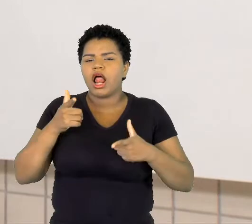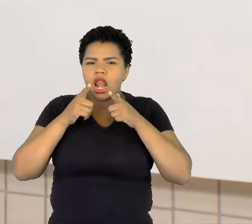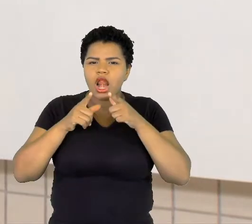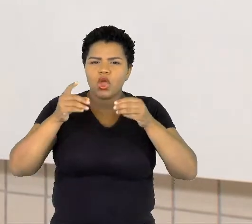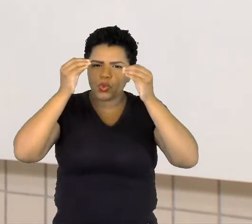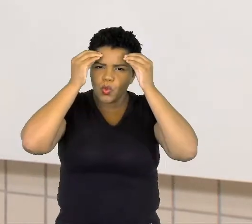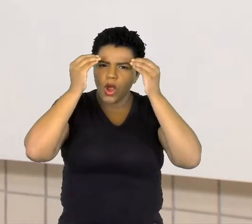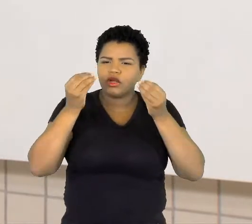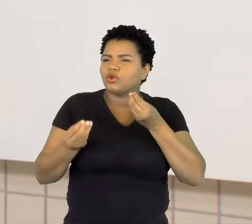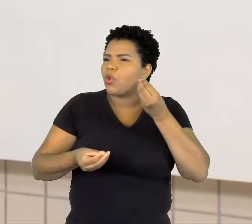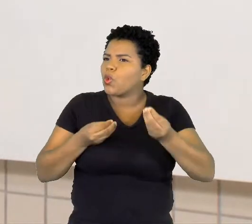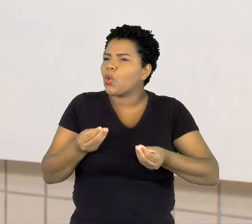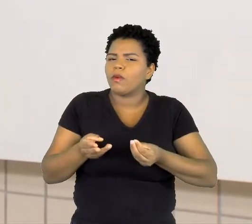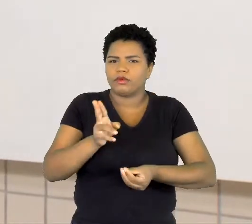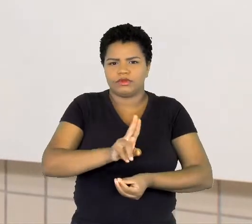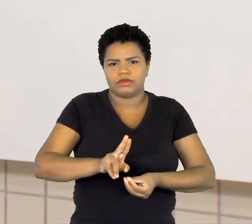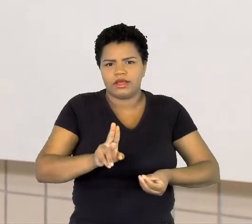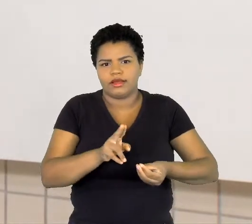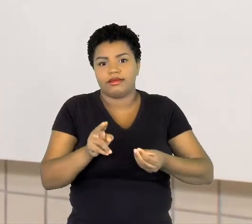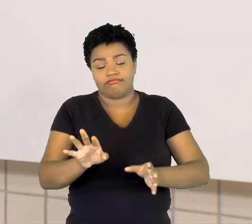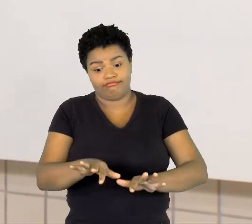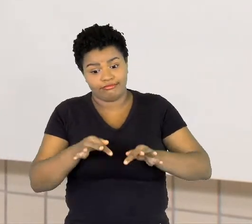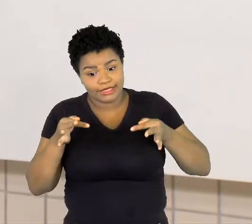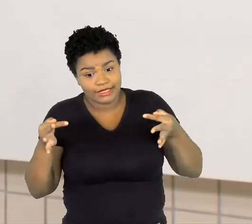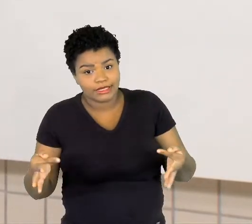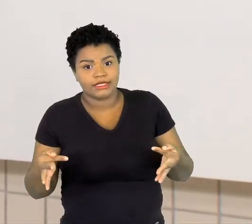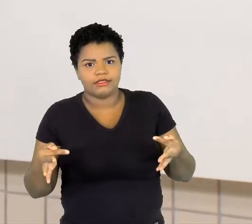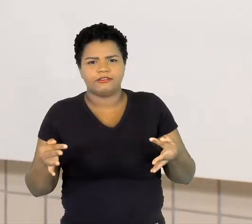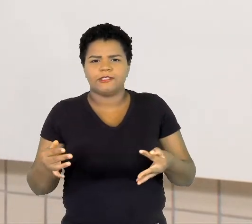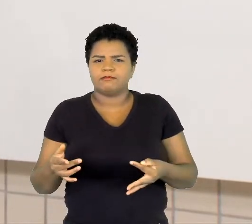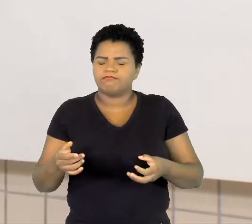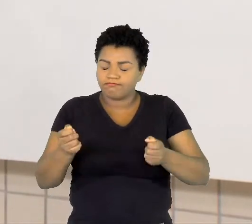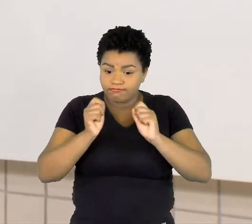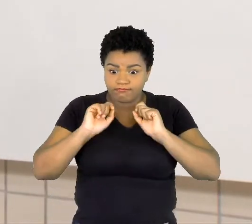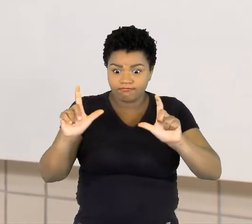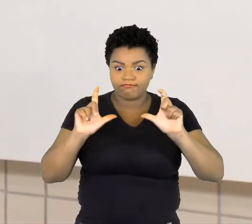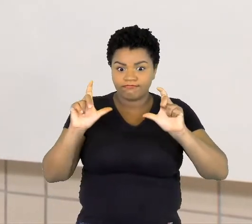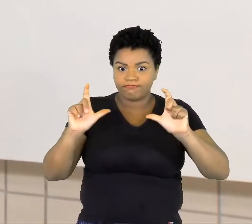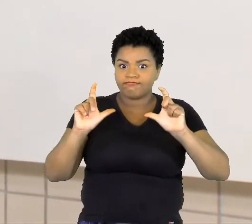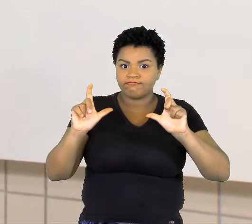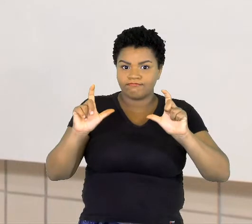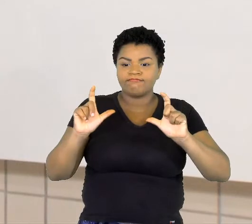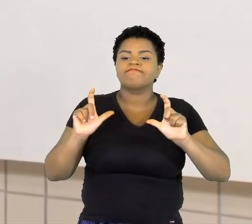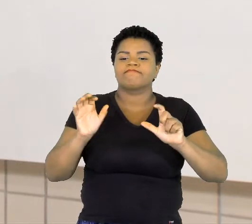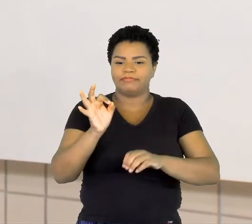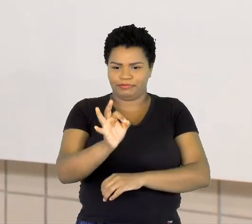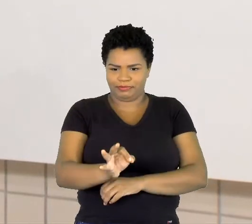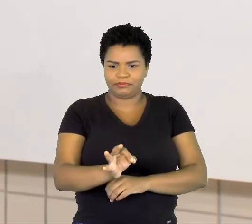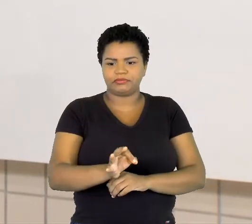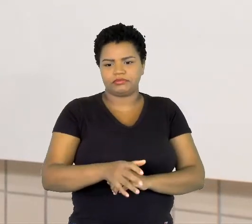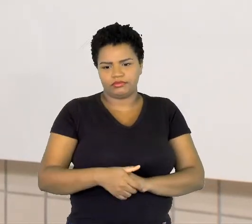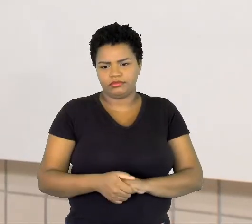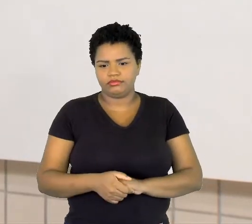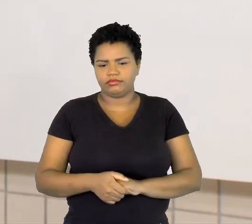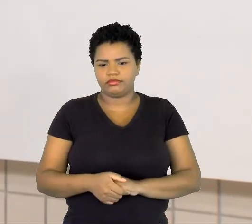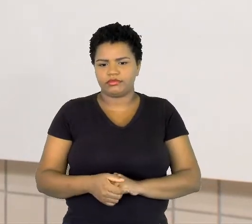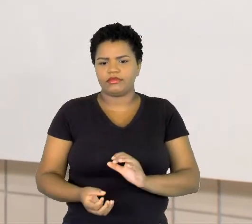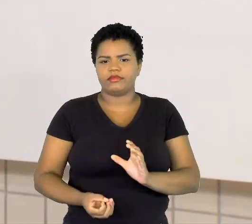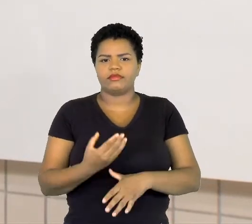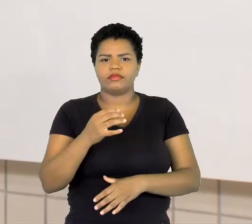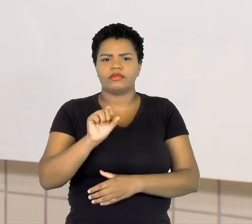que ser uma linguagem simples, bem chamativa, certo? Criação de slogan.